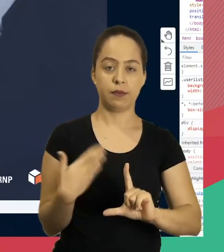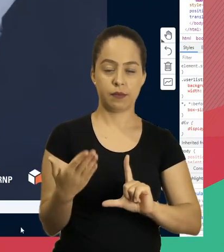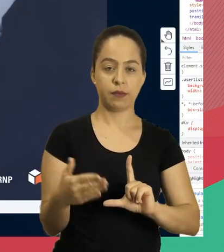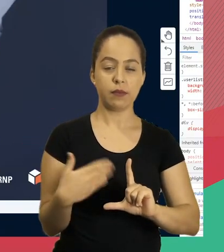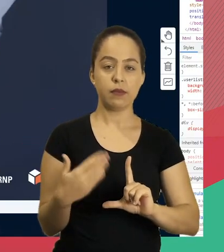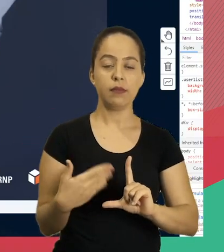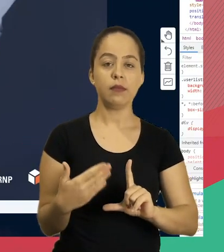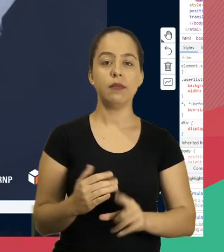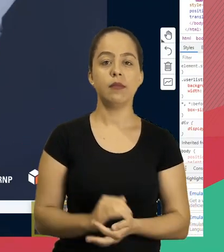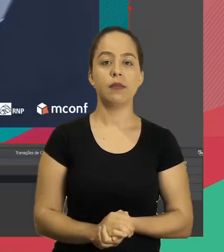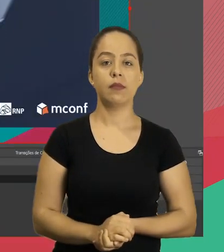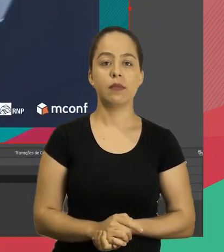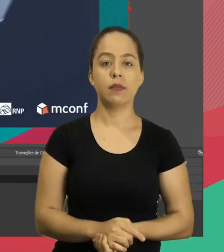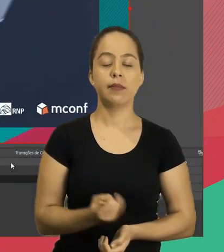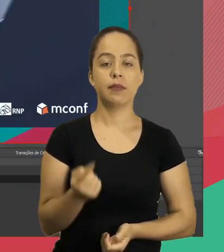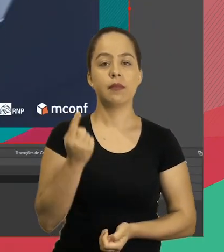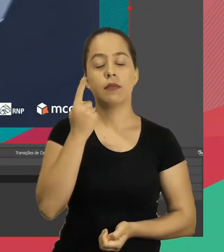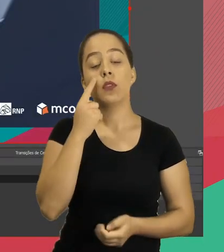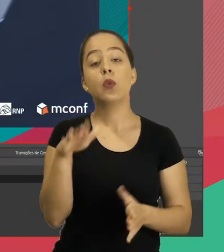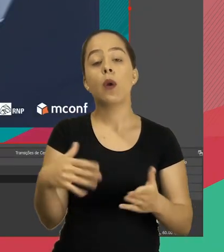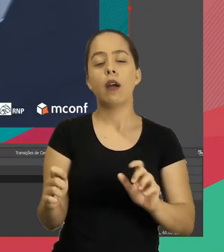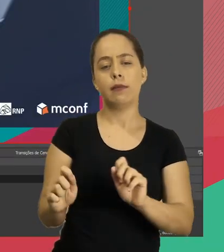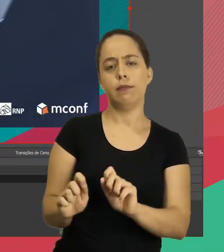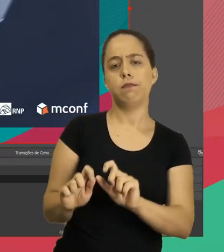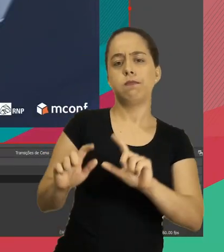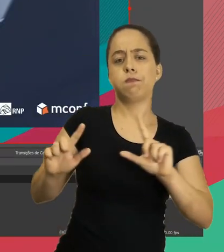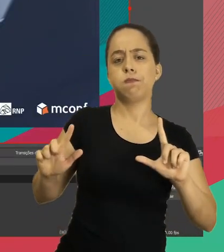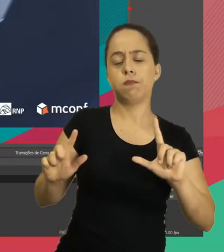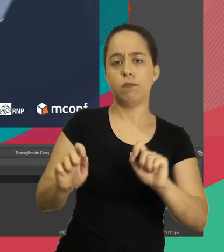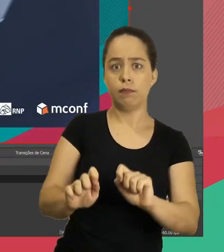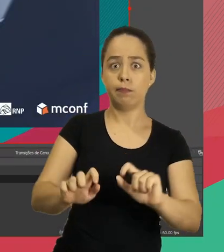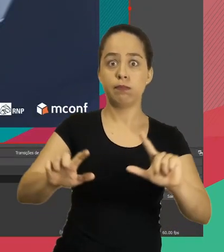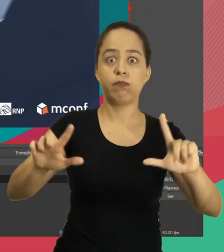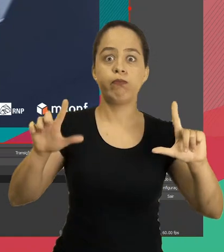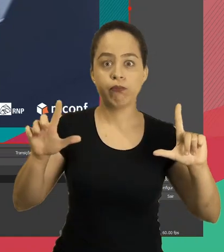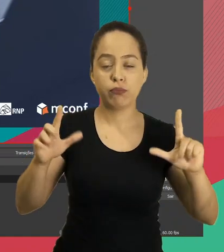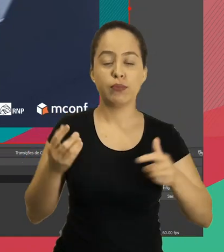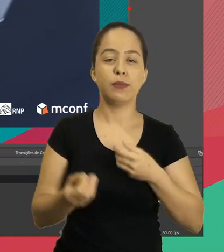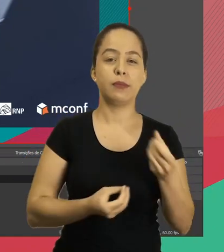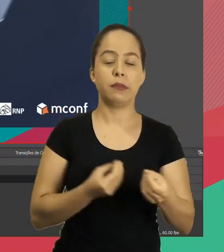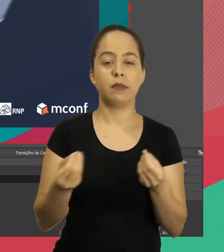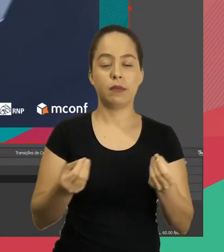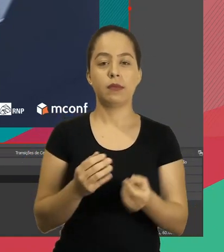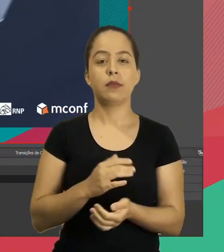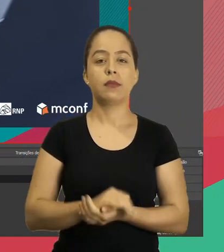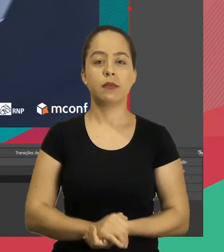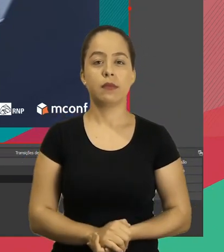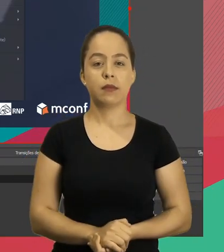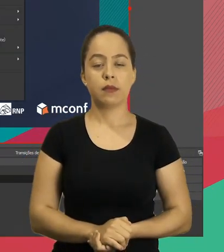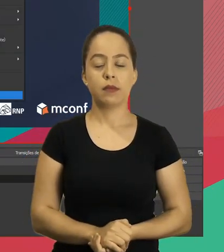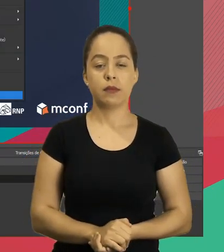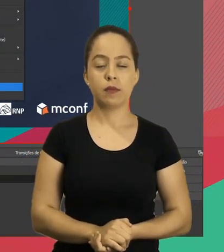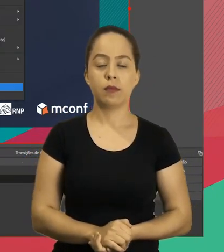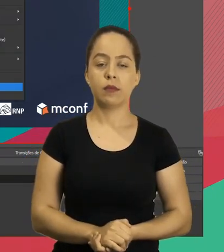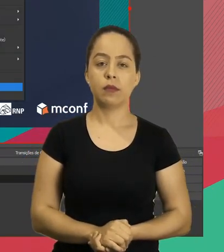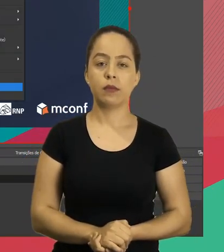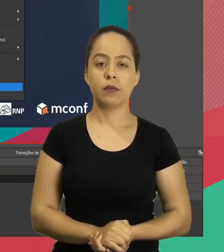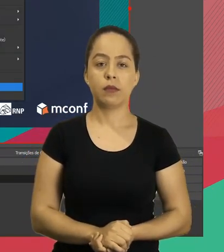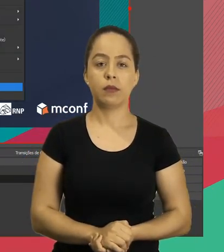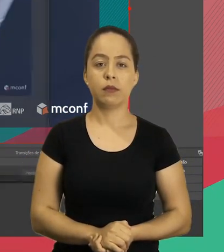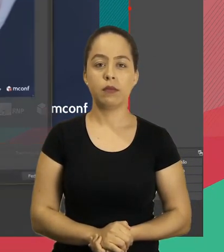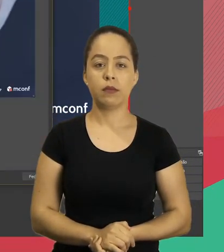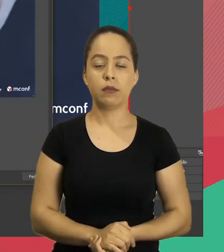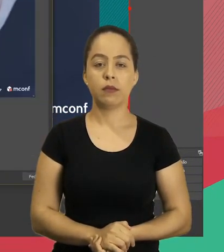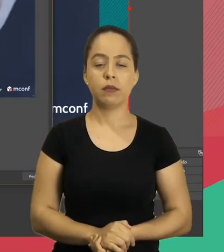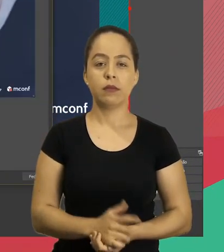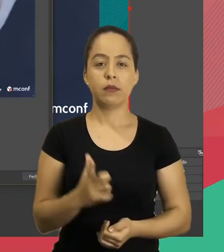Deixar apenas o slide. Para a gente ver o tamanho que vai ficar na tela inteira. Agora